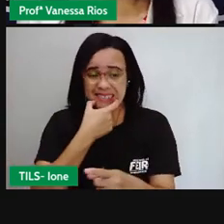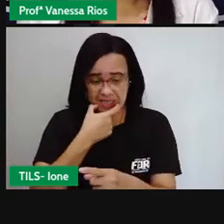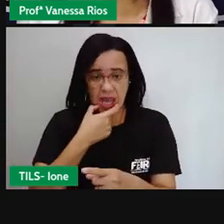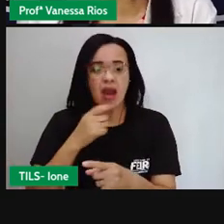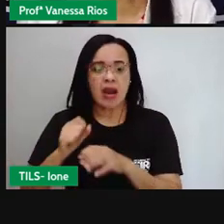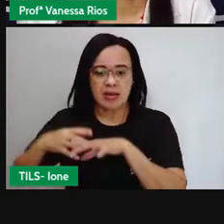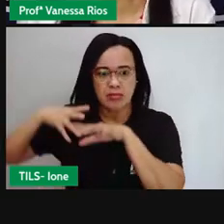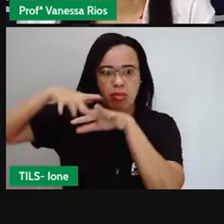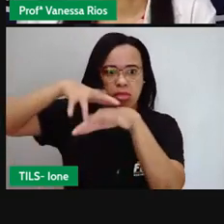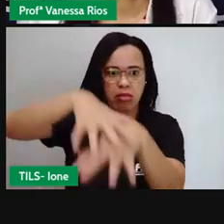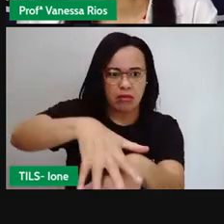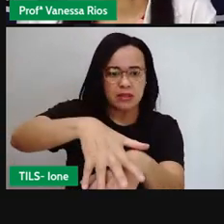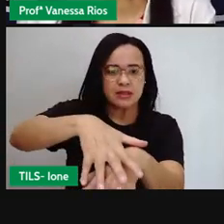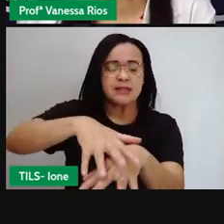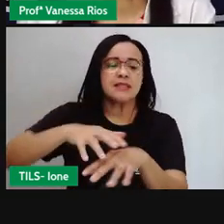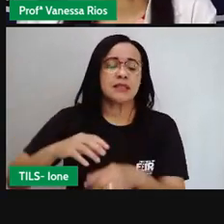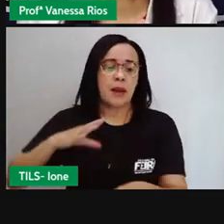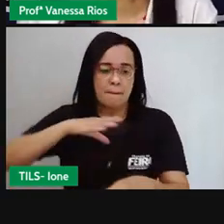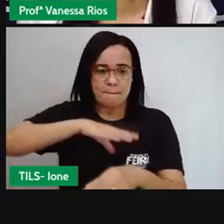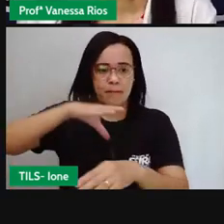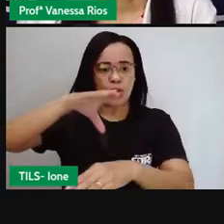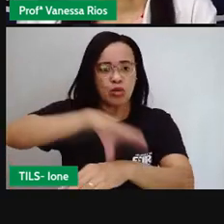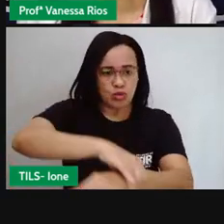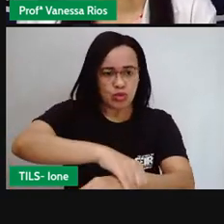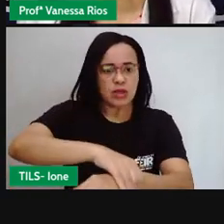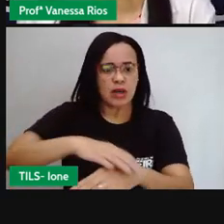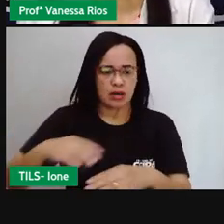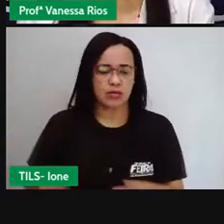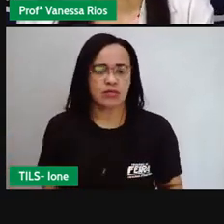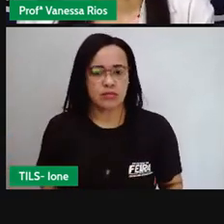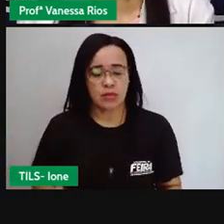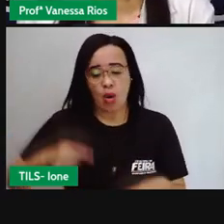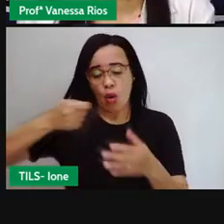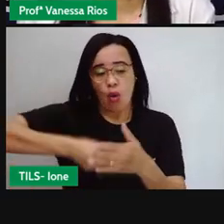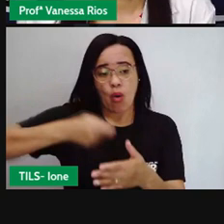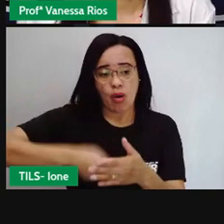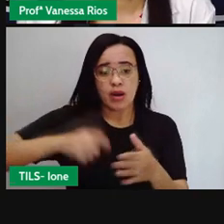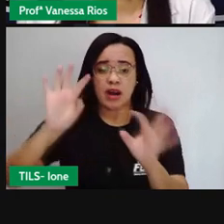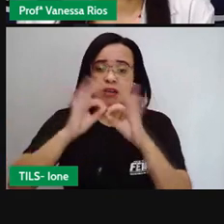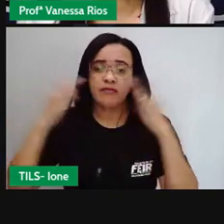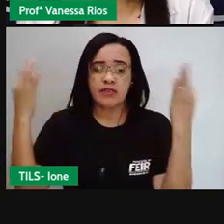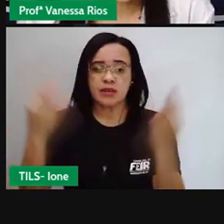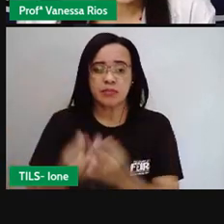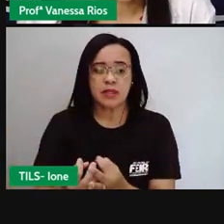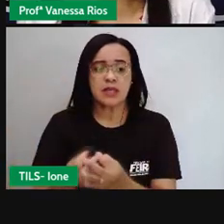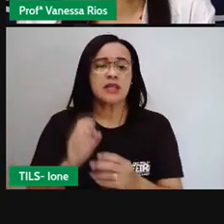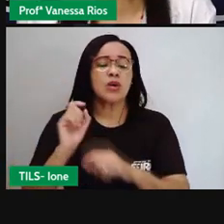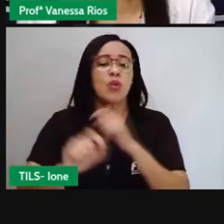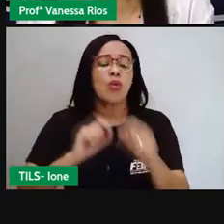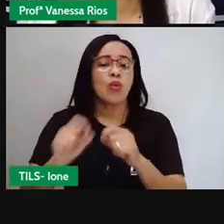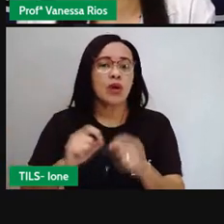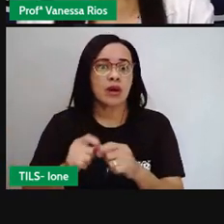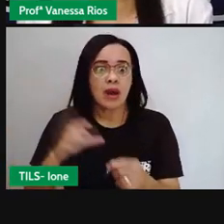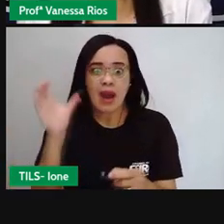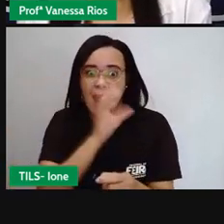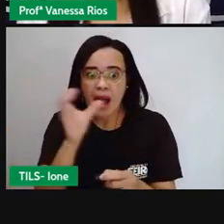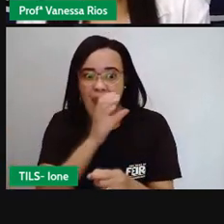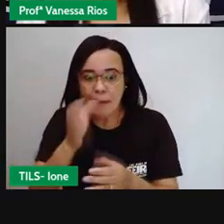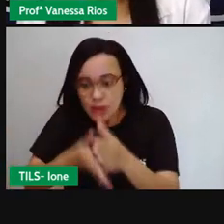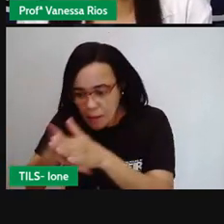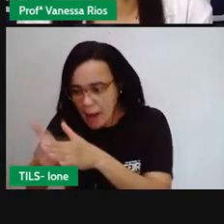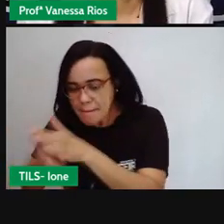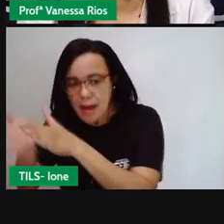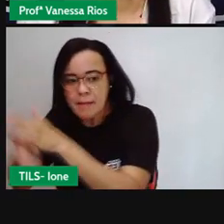Inglaterra, obrigando aí a família real a trazer aí, arrumar suas coisas, né? Trazer alguns